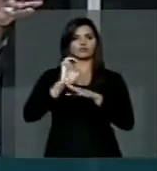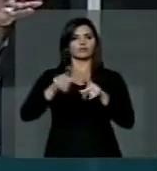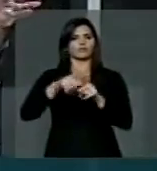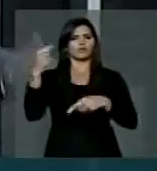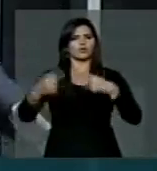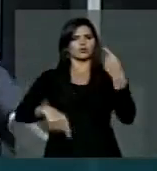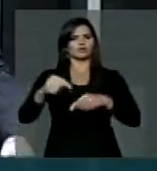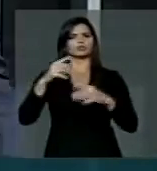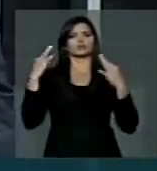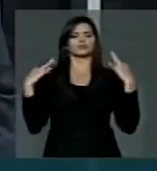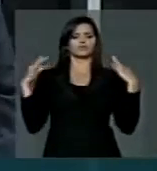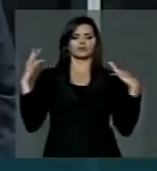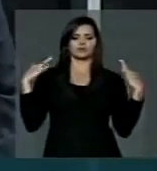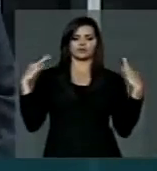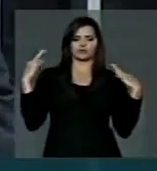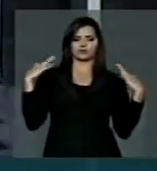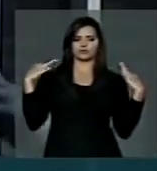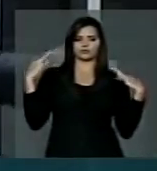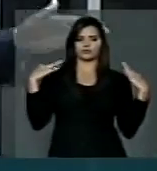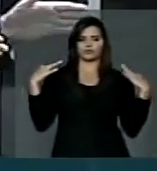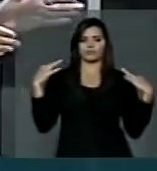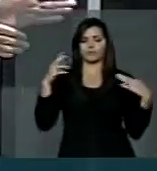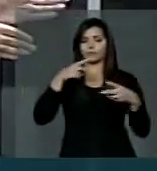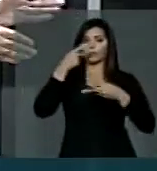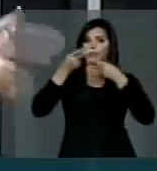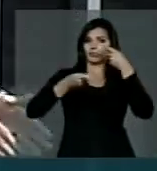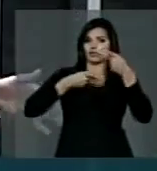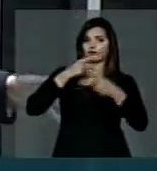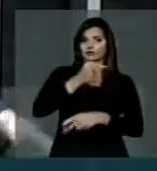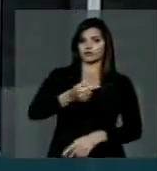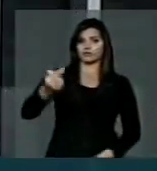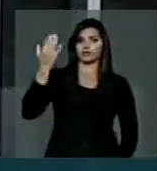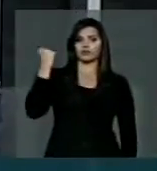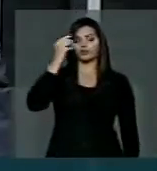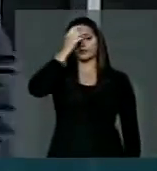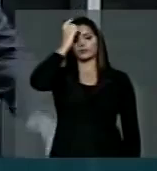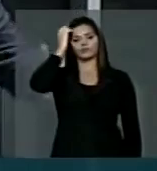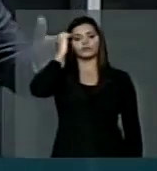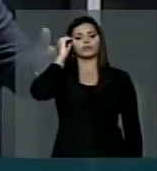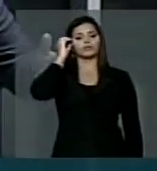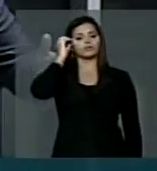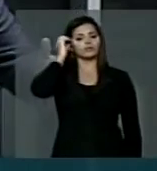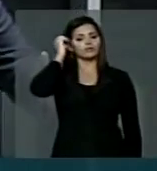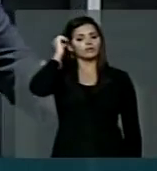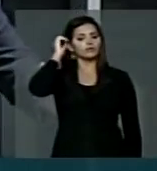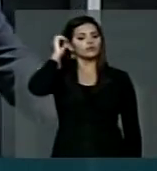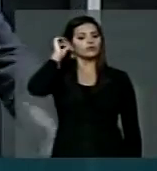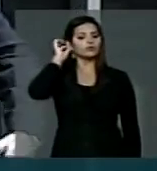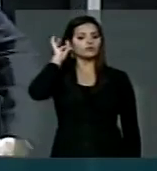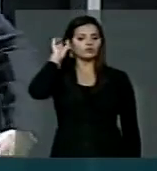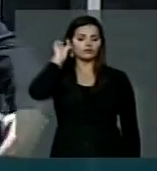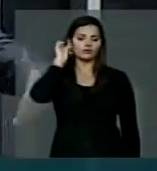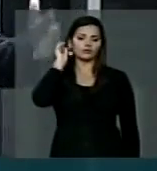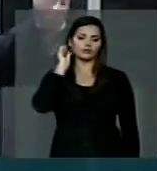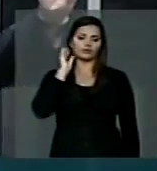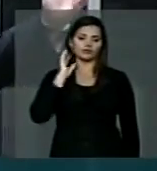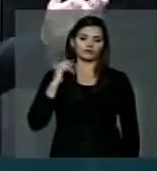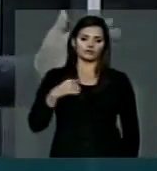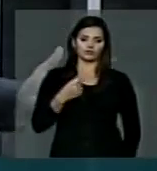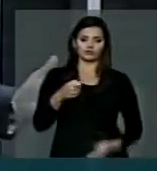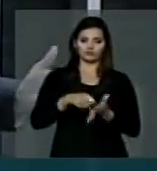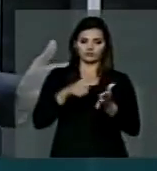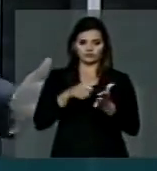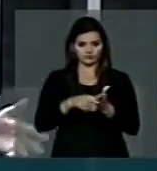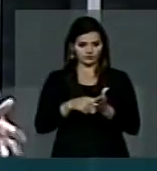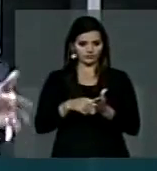de turismo do nosso estado. Dizíamos aqui isso semana passada. Lá no nosso estado, tentaram fazer